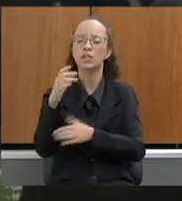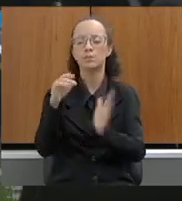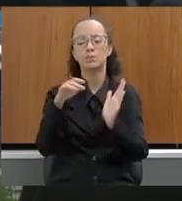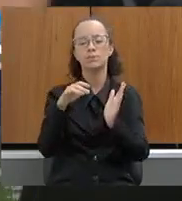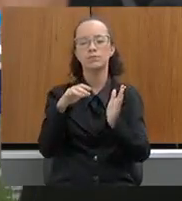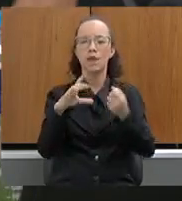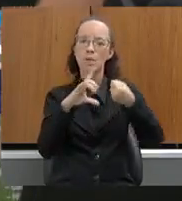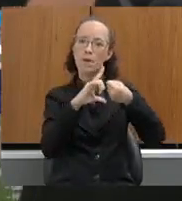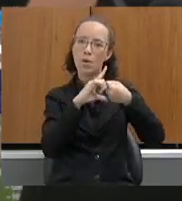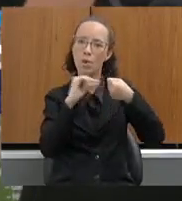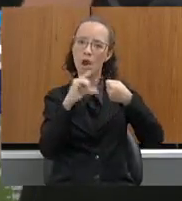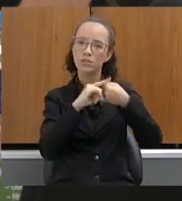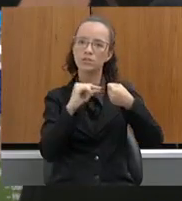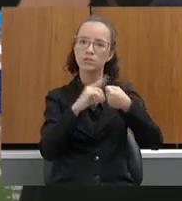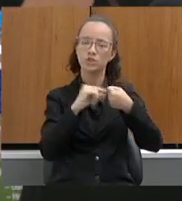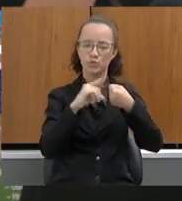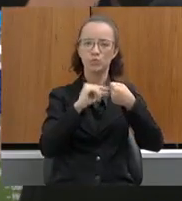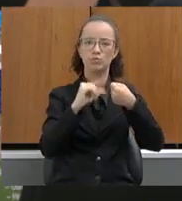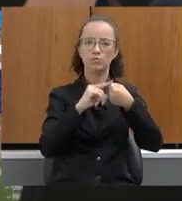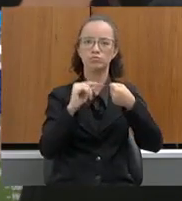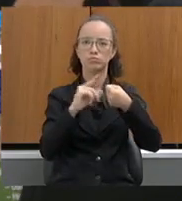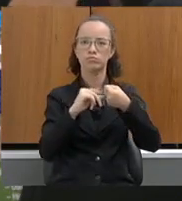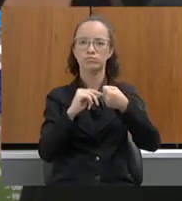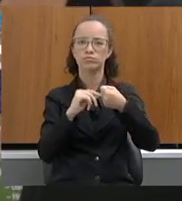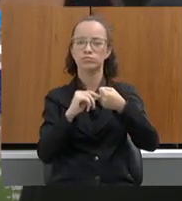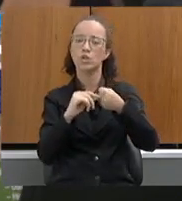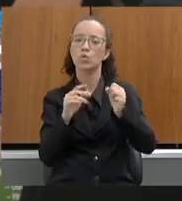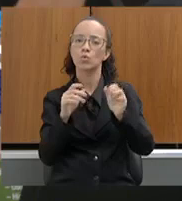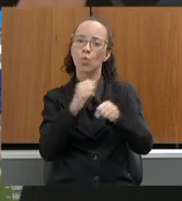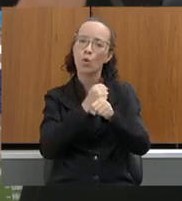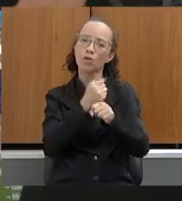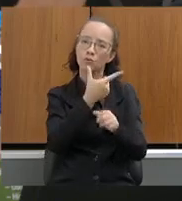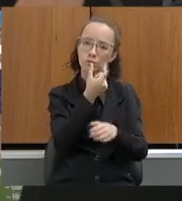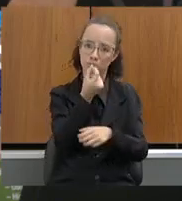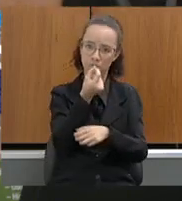27 da Lei Estadual 23.291, de 2019.